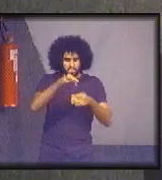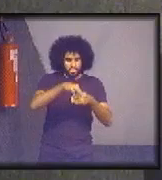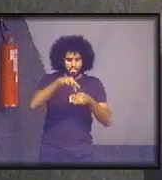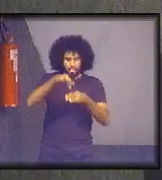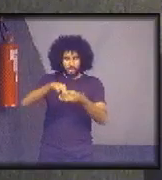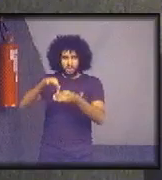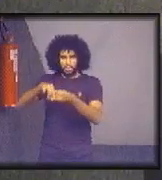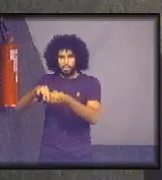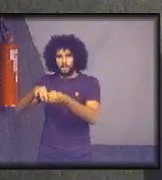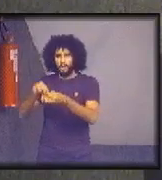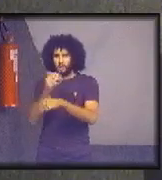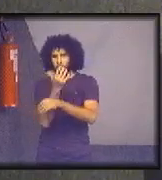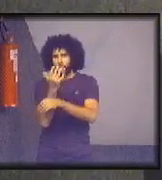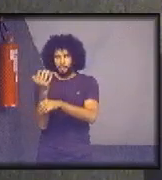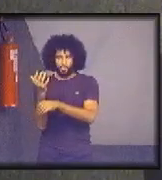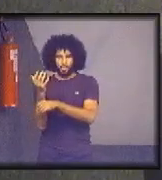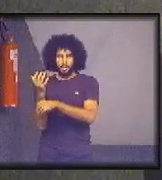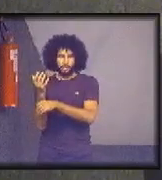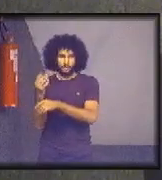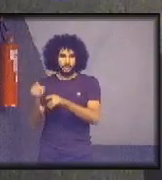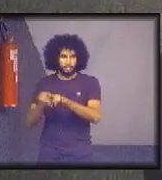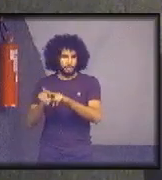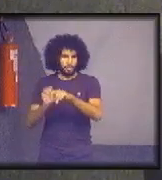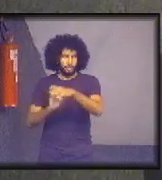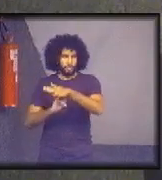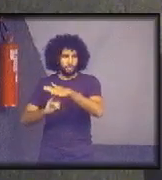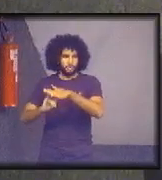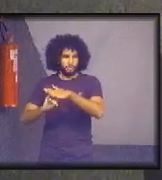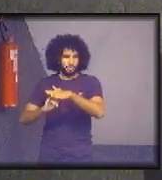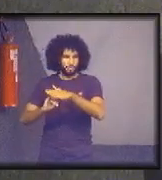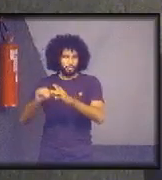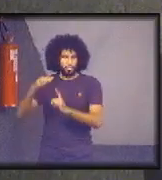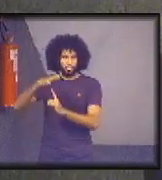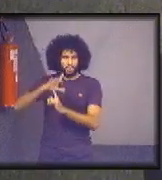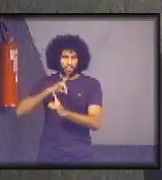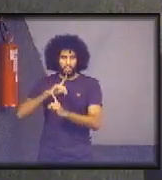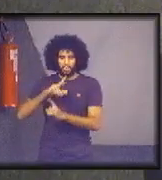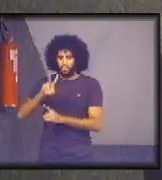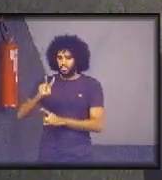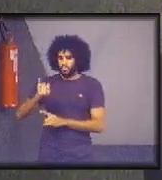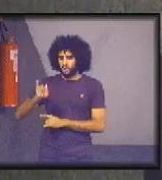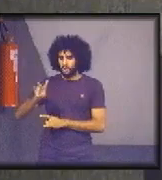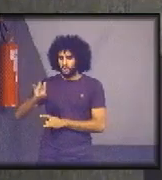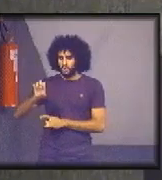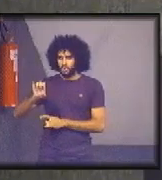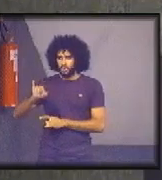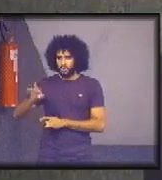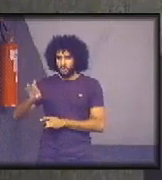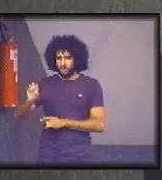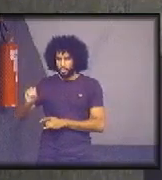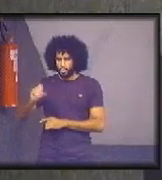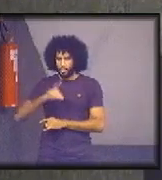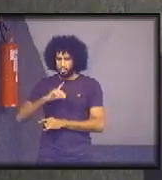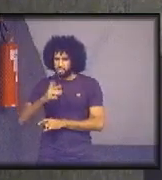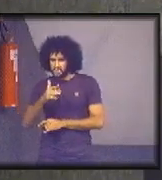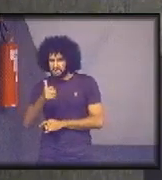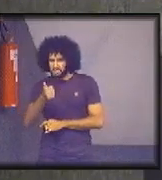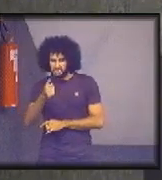locais. O Instituto Ambiental do Paraná, eles têm um viveiro, distribuídos em 17